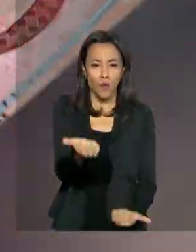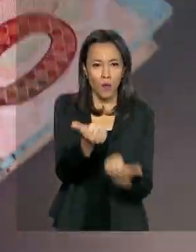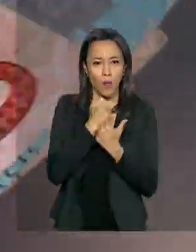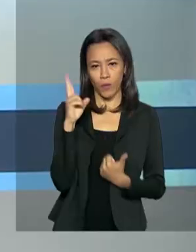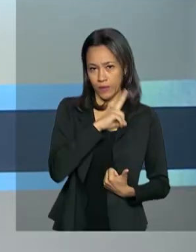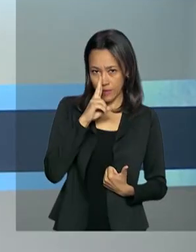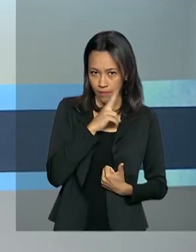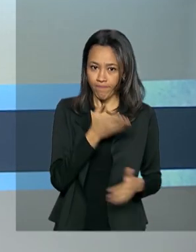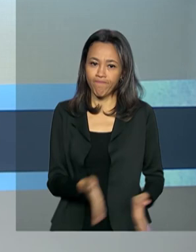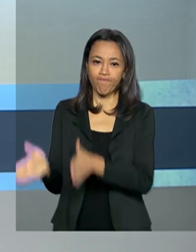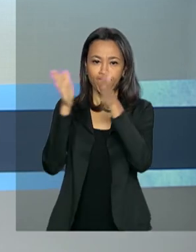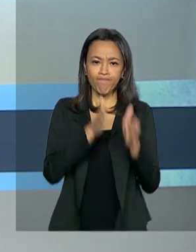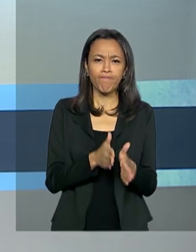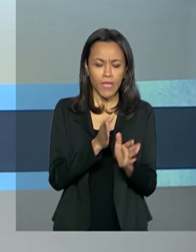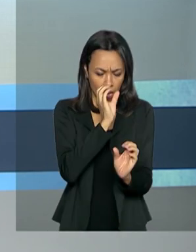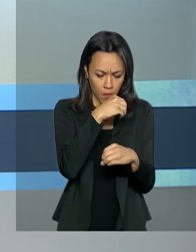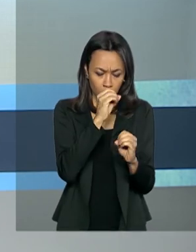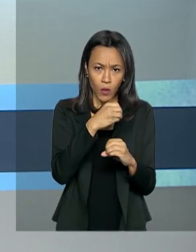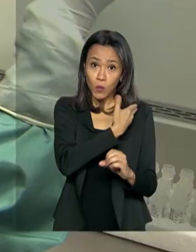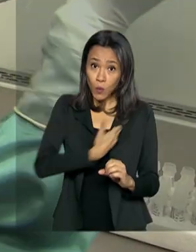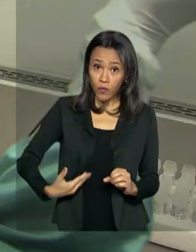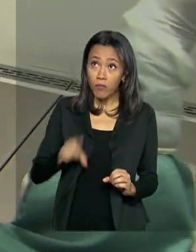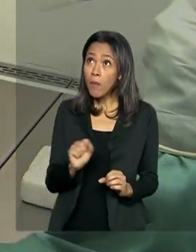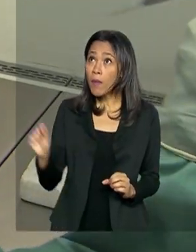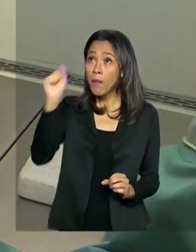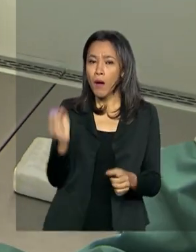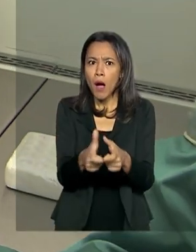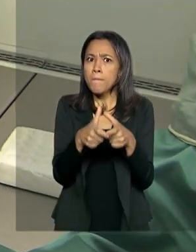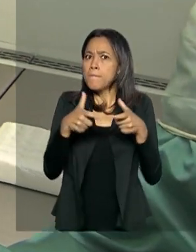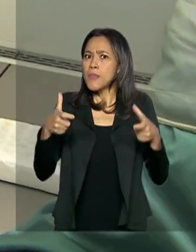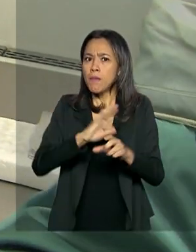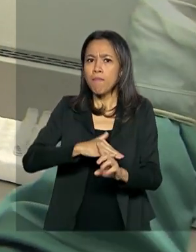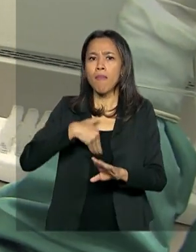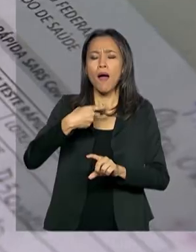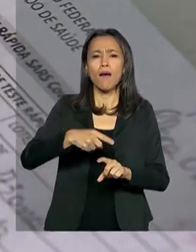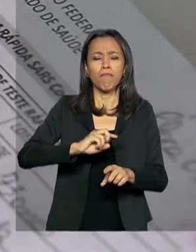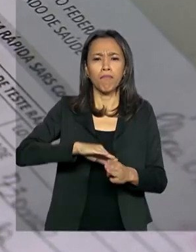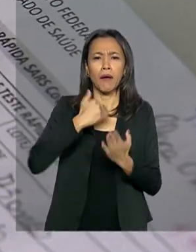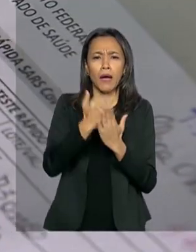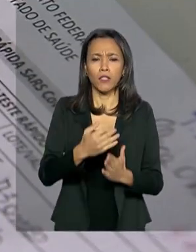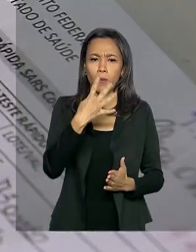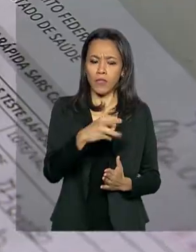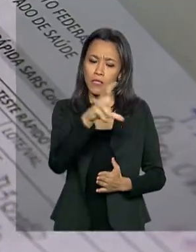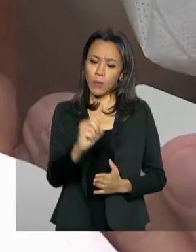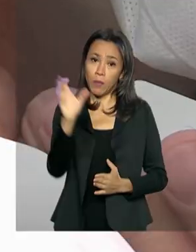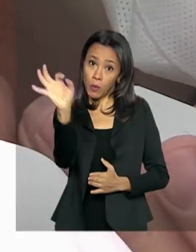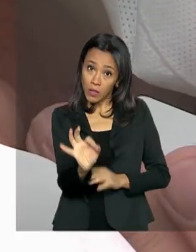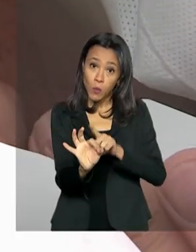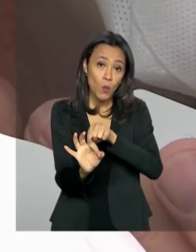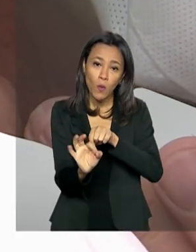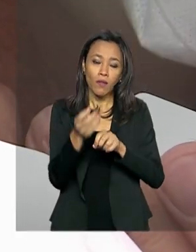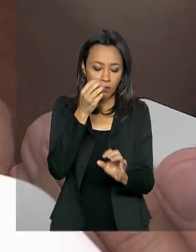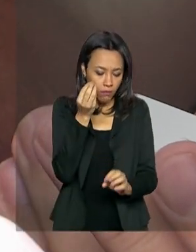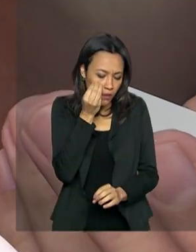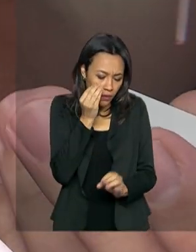emergencial. Laboratórios públicos ampliam em mais de 450% capacidade de testagem